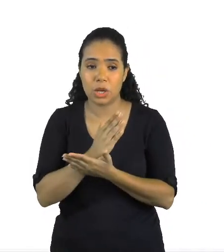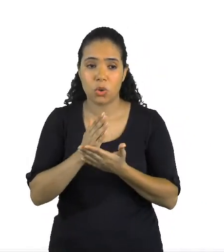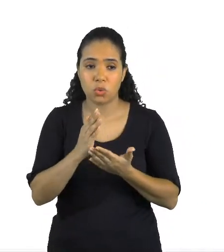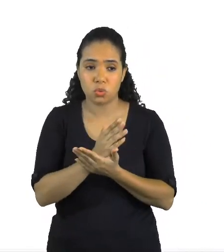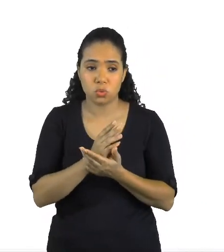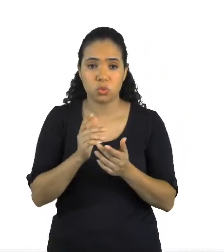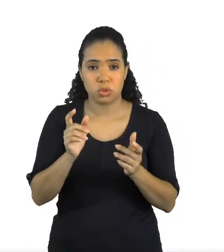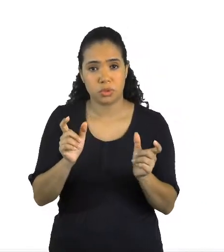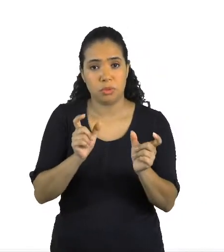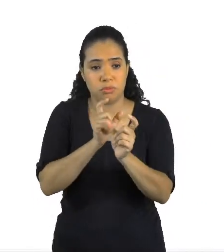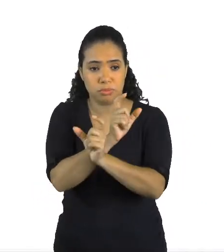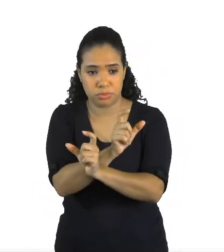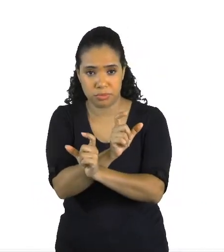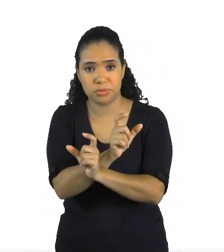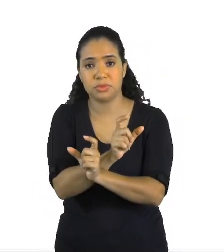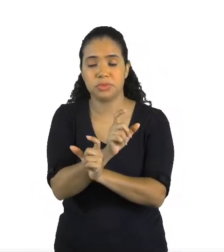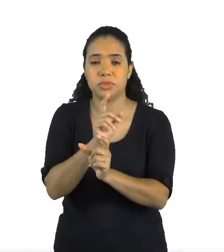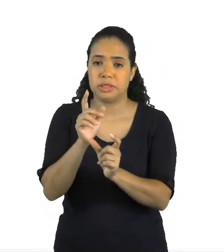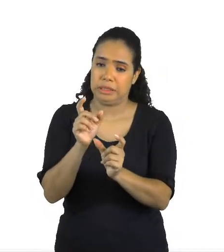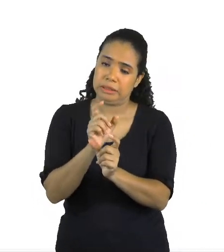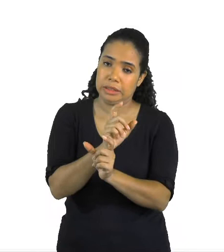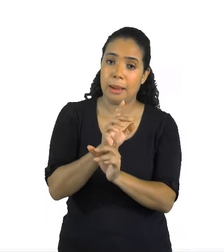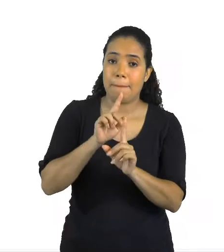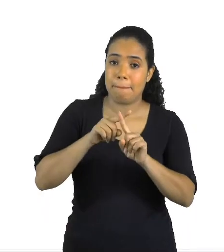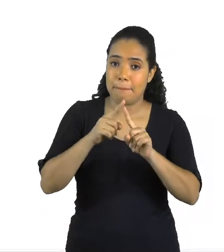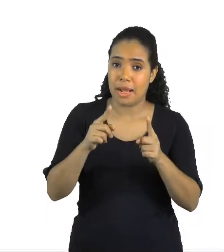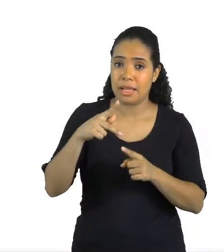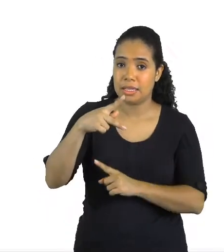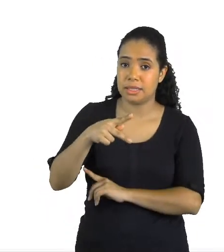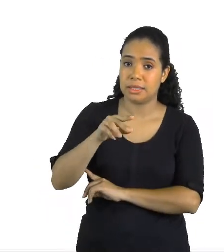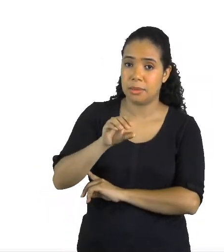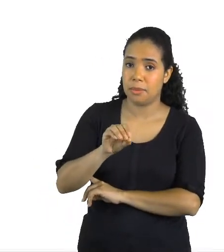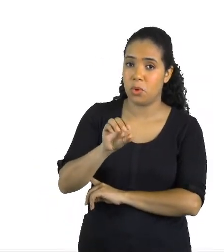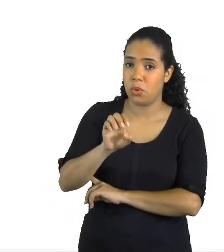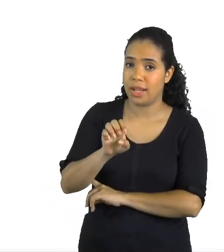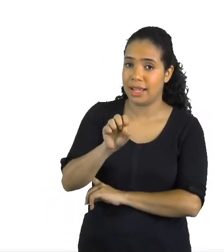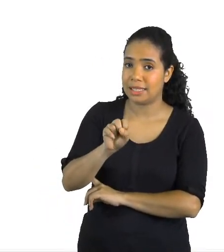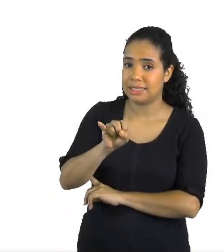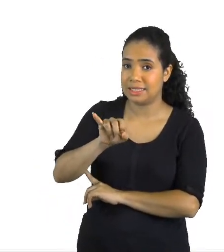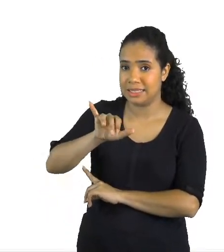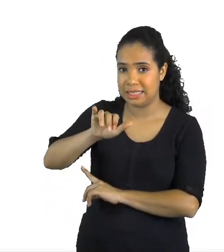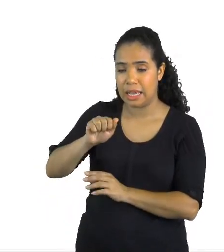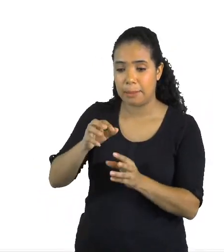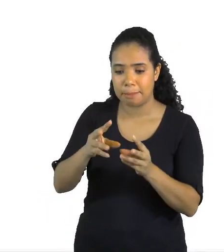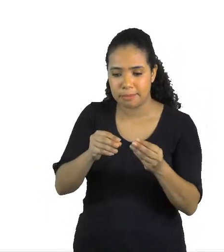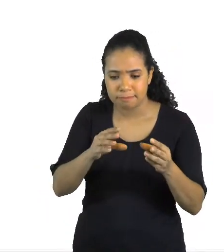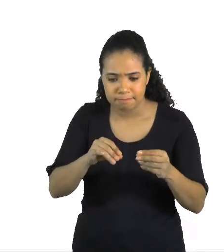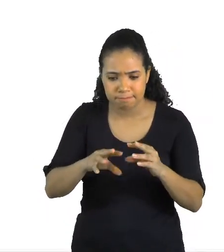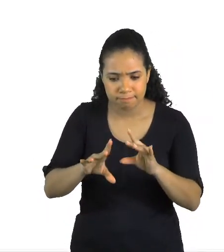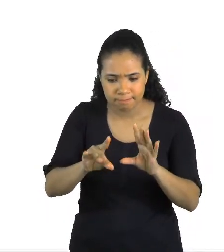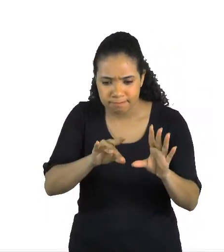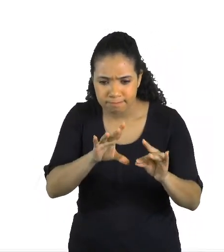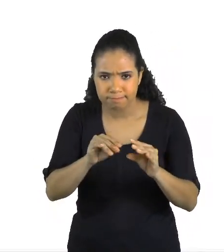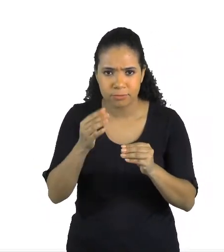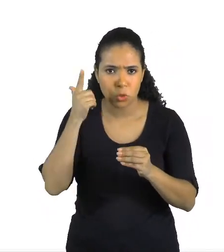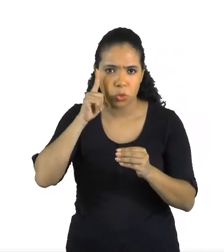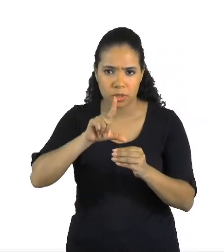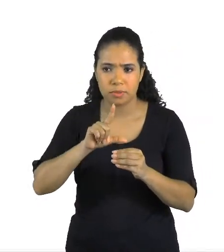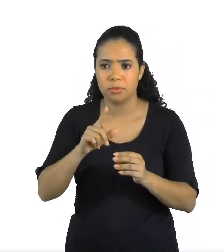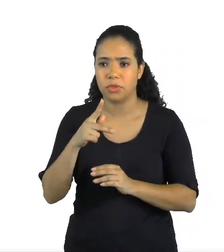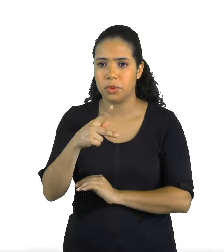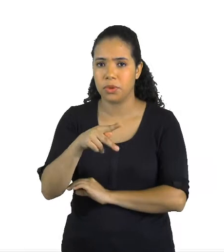sinônimos. Porém, poesia é algo imaterial. O poema é o gênero textual com